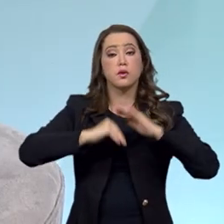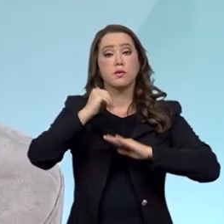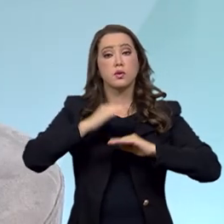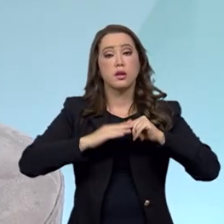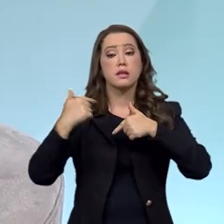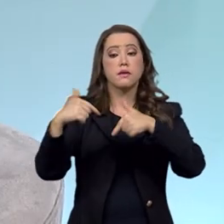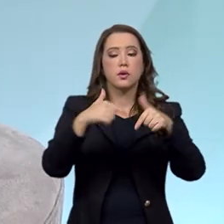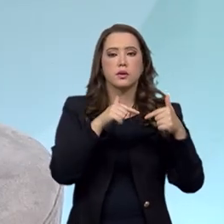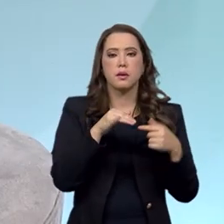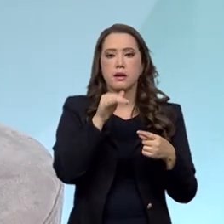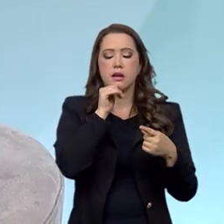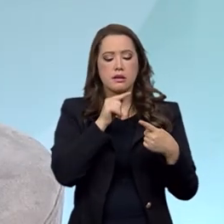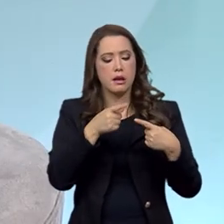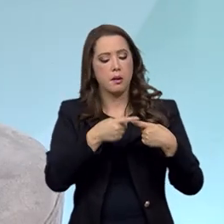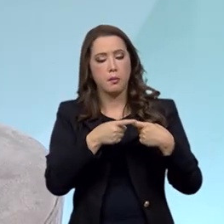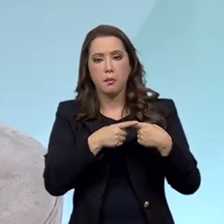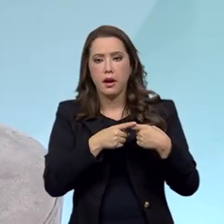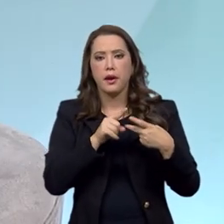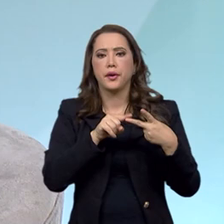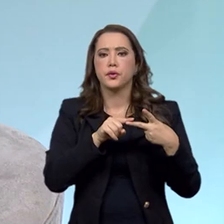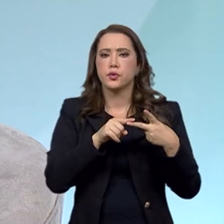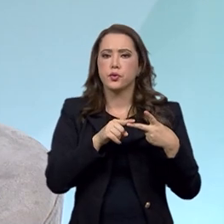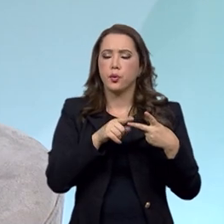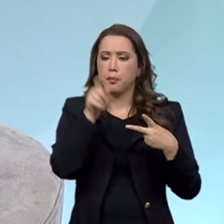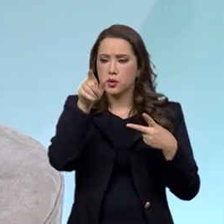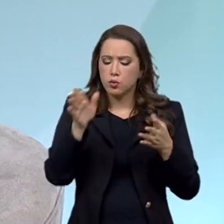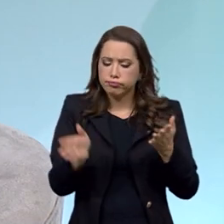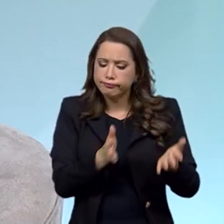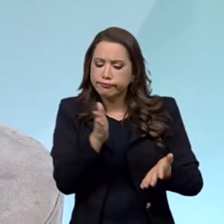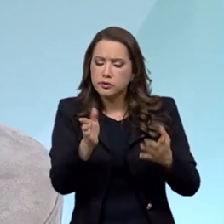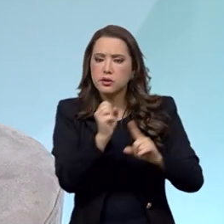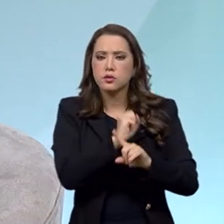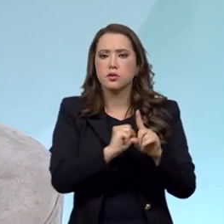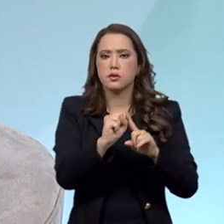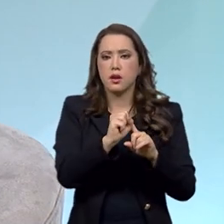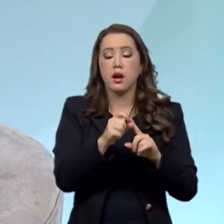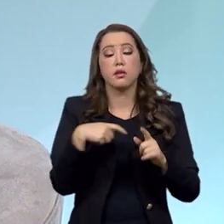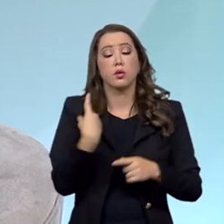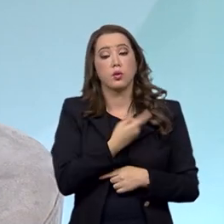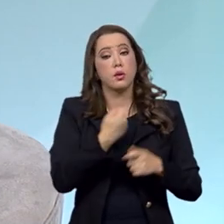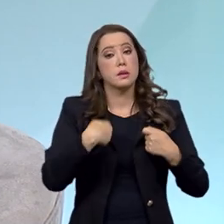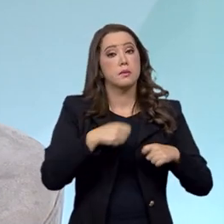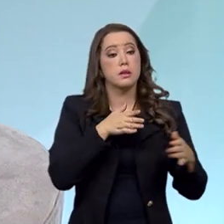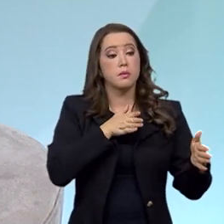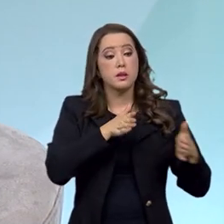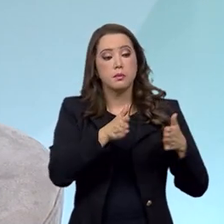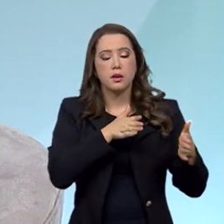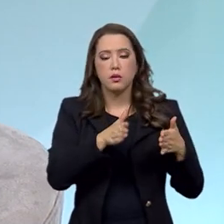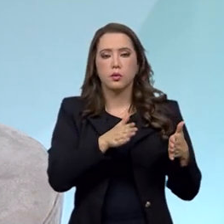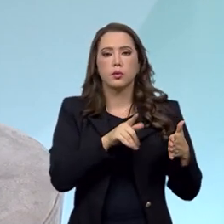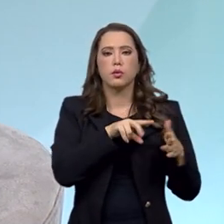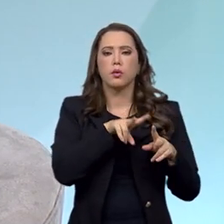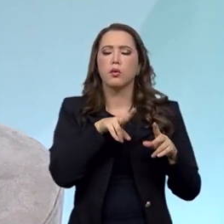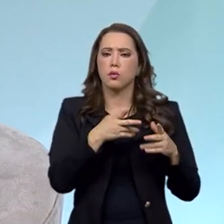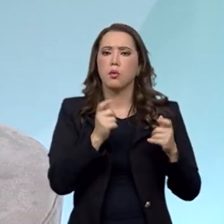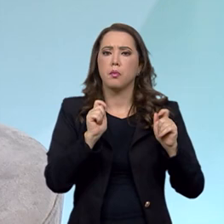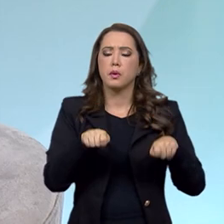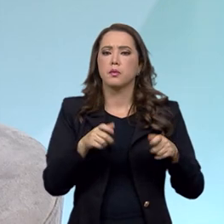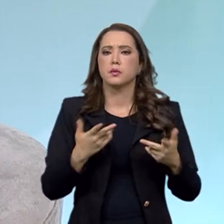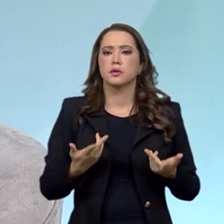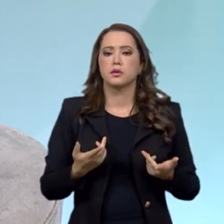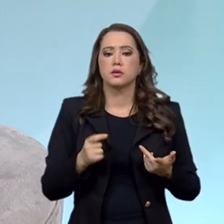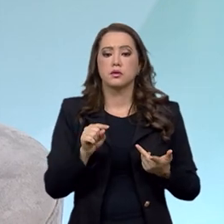pelos médicos, pelos assistentes sociais. Então, nós precisamos desse período para, justamente,